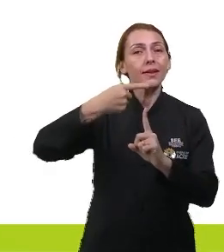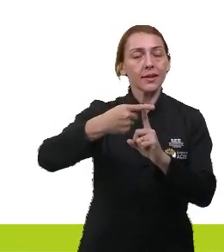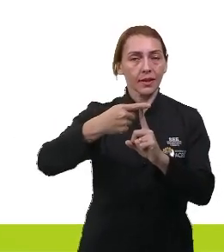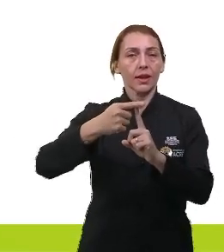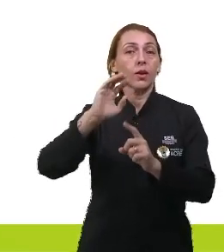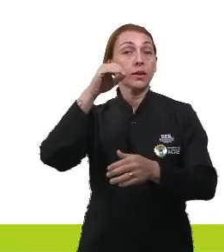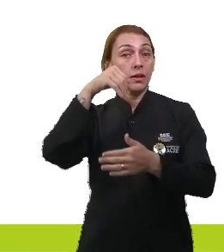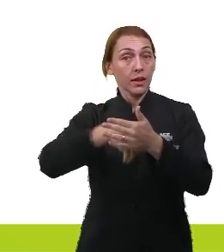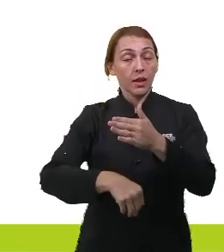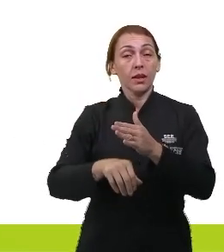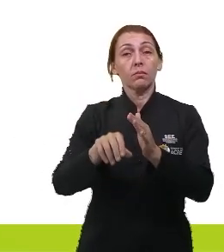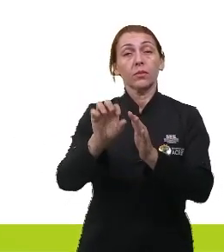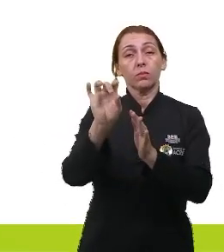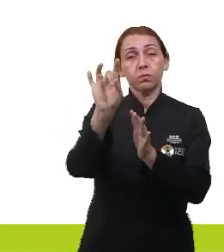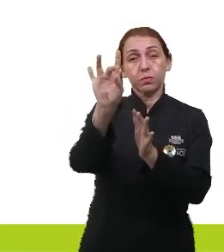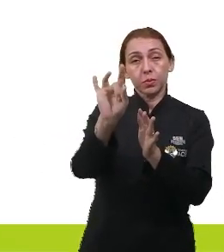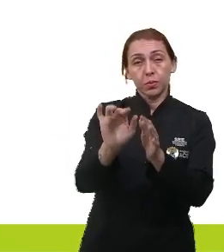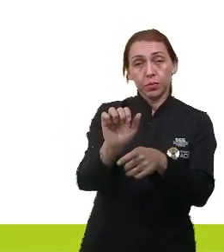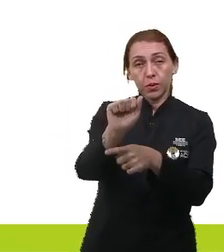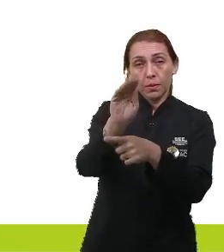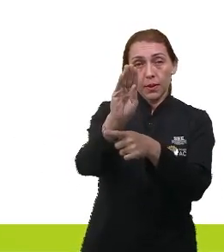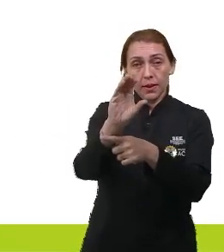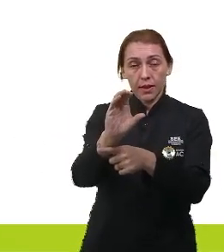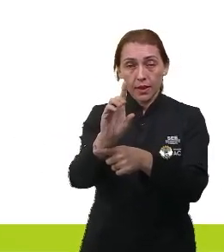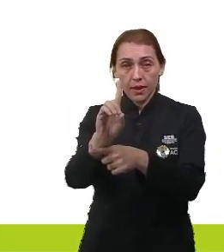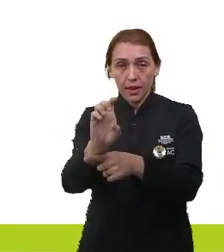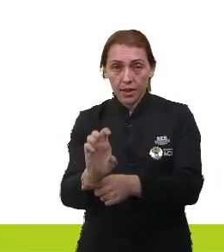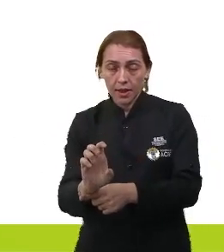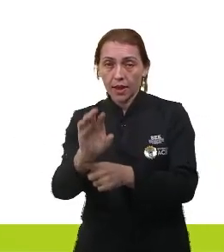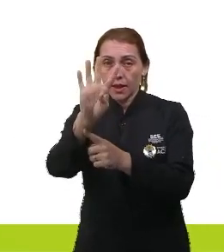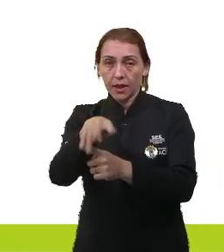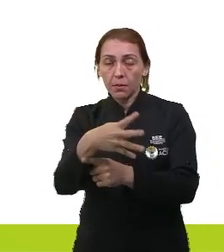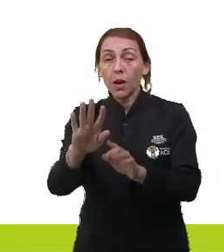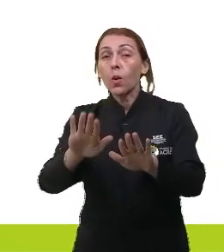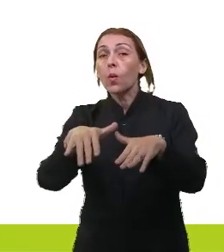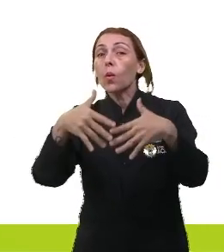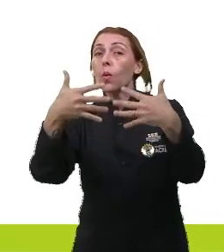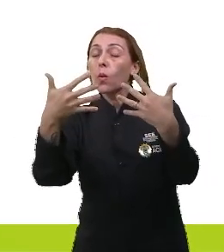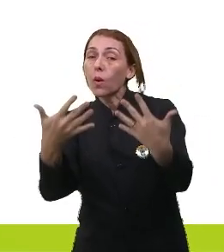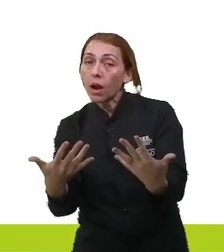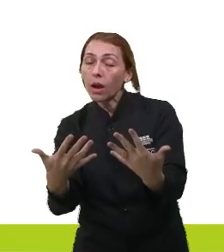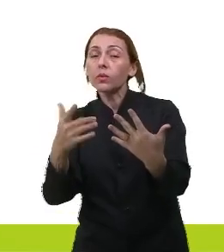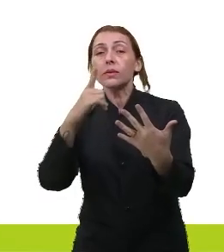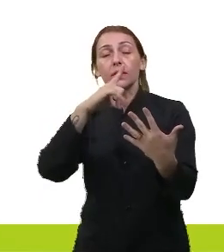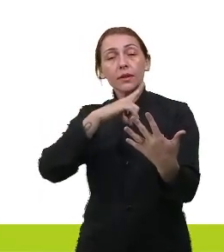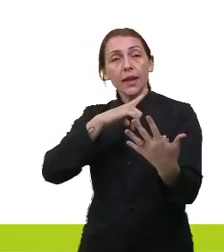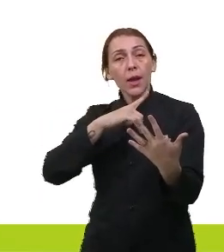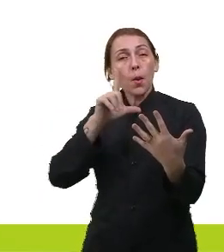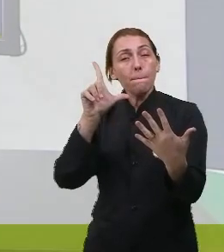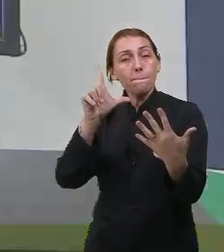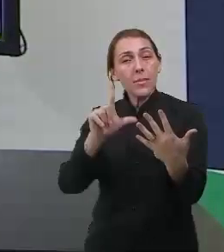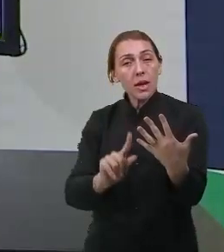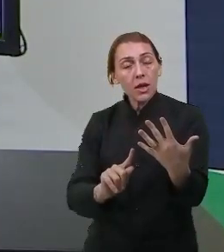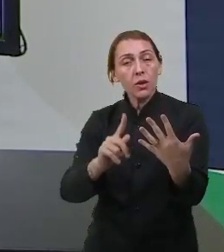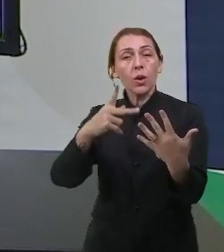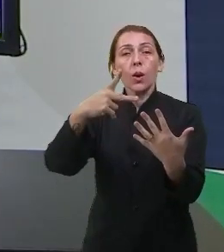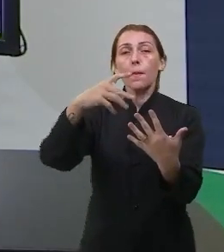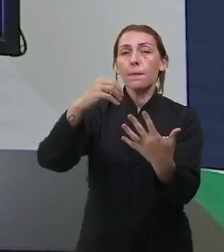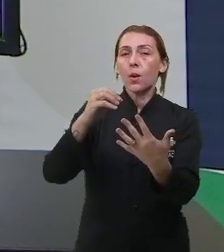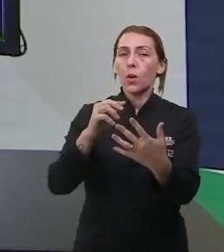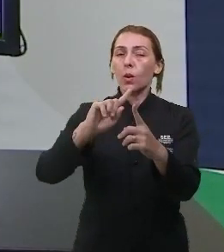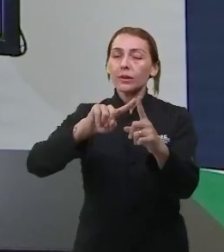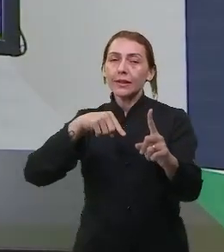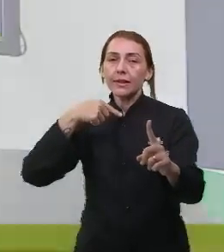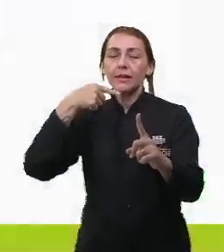as minhas alternativas, pessoal, na tabela, qual dos metais tem um menor potencial que o